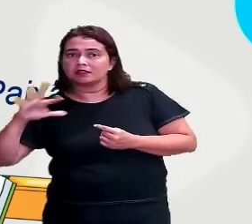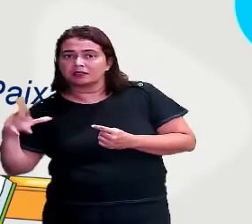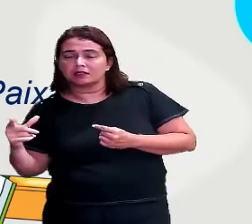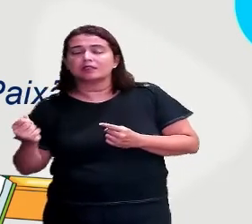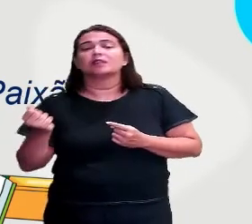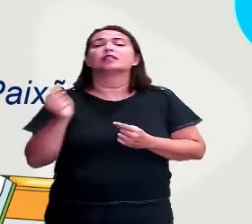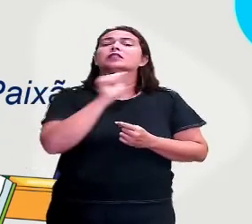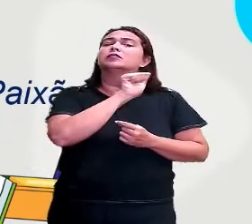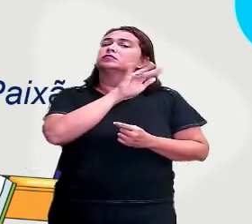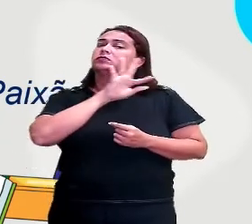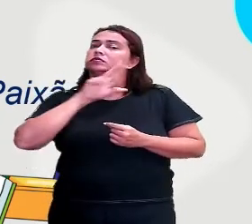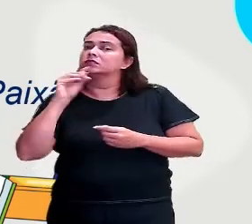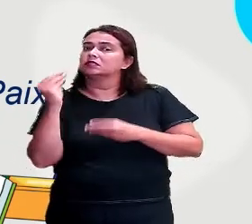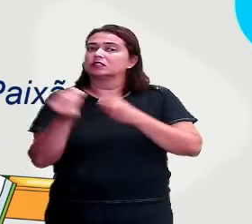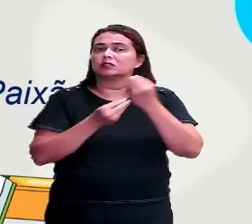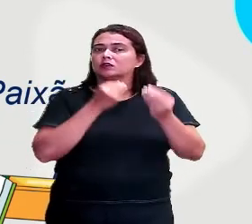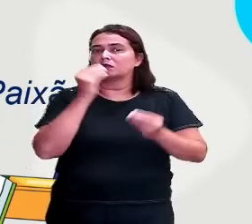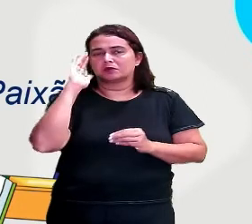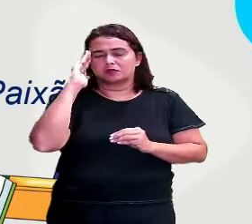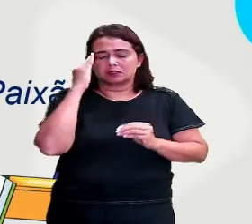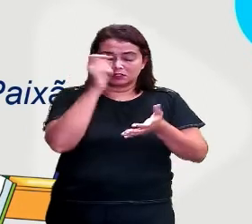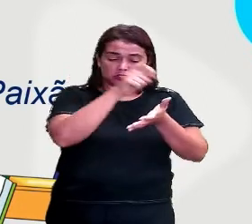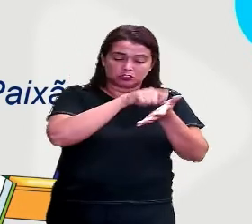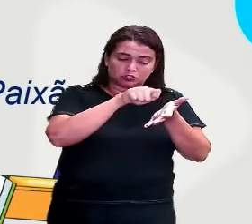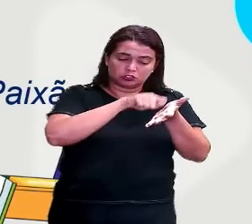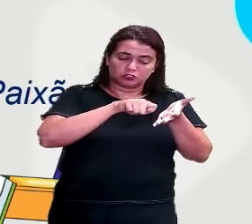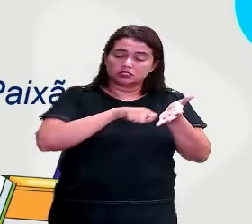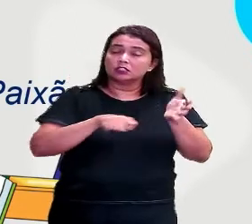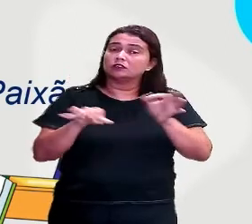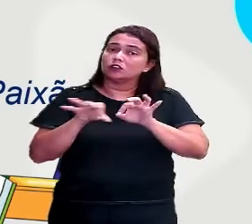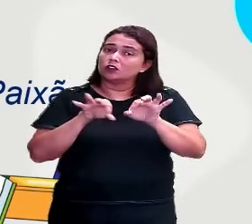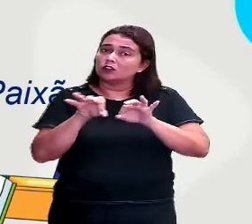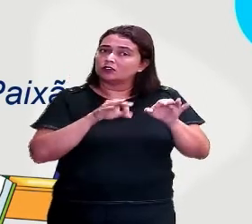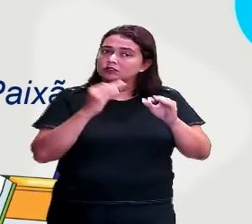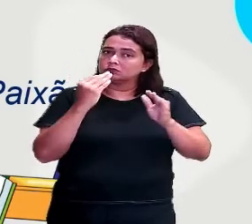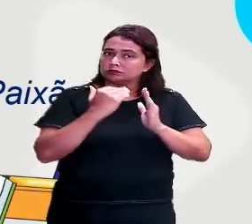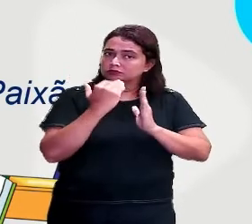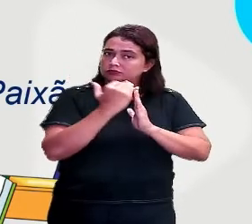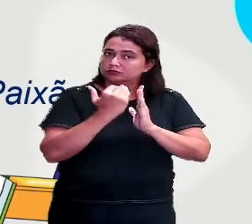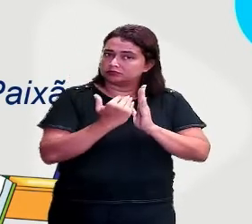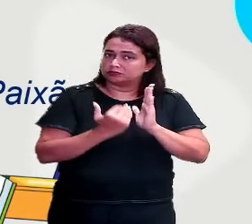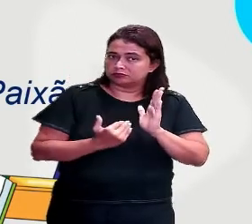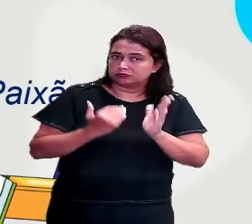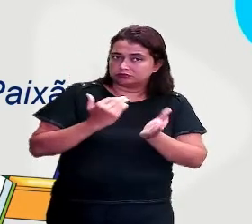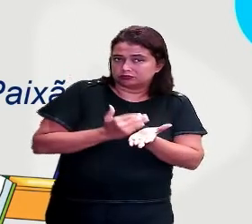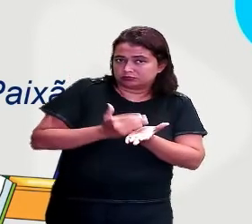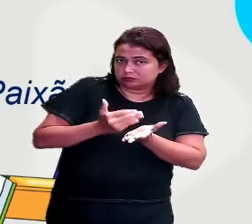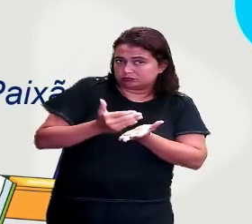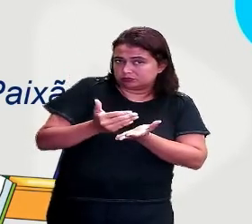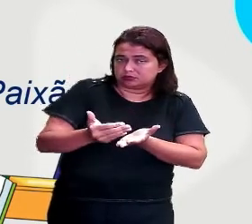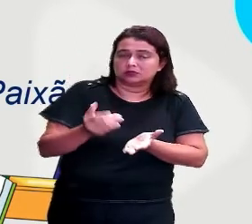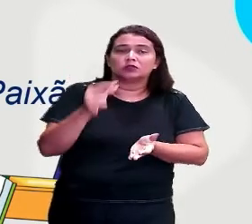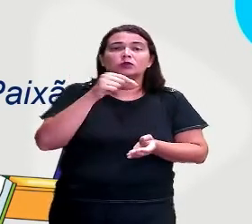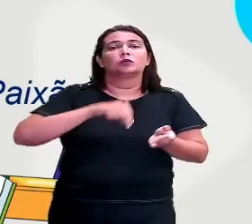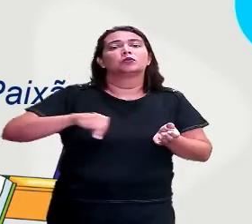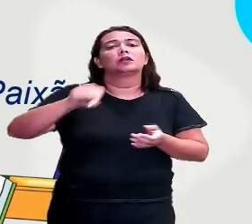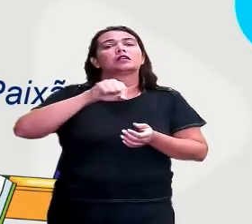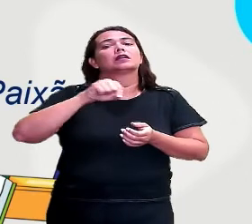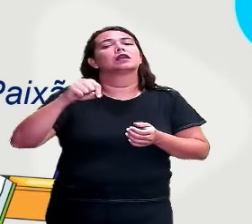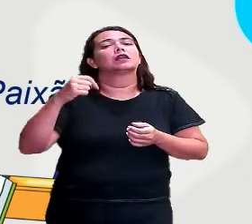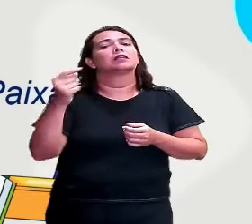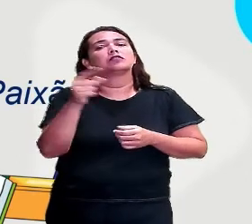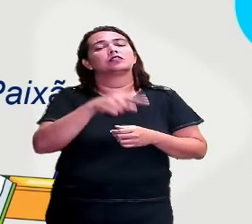alfabética, numa compreensão de escrita. A habilidade da Base Nacional Comum Curricular é escrever